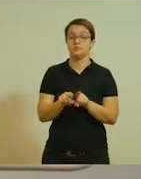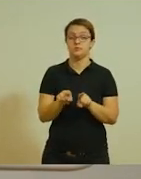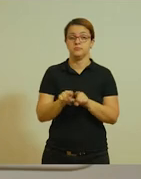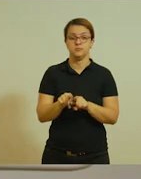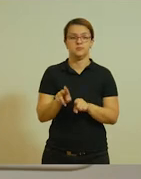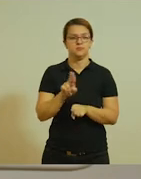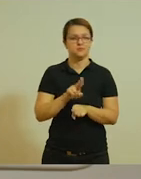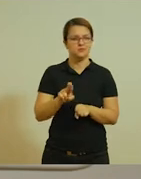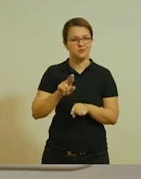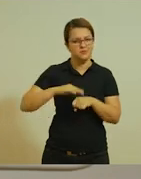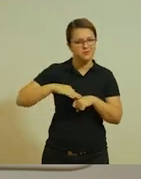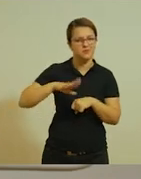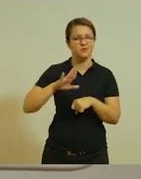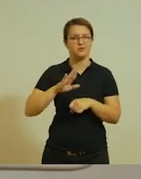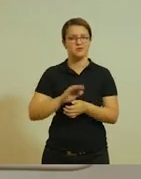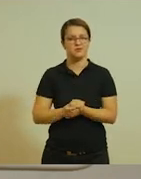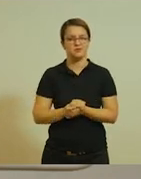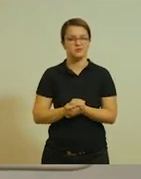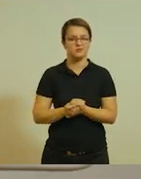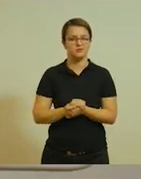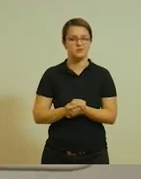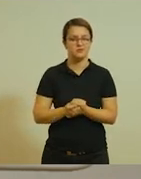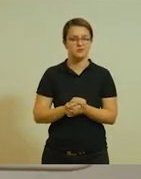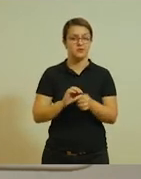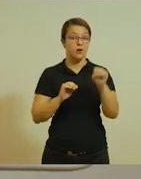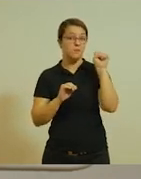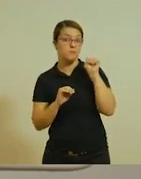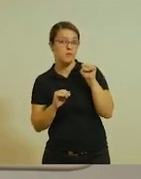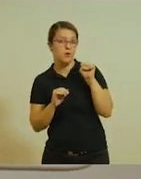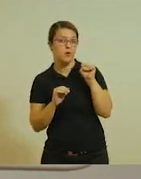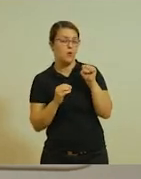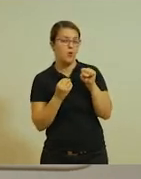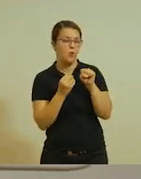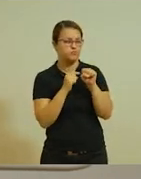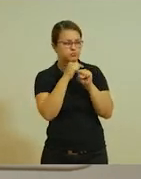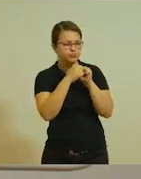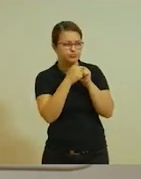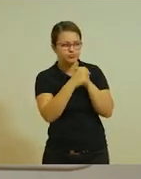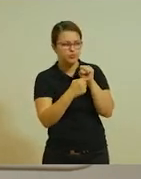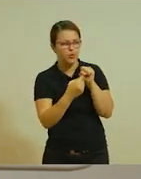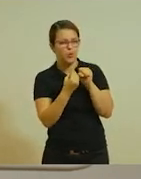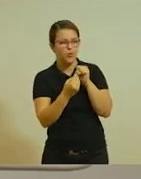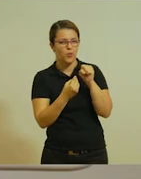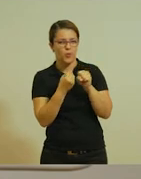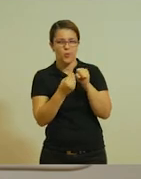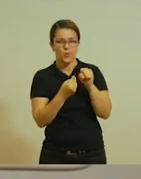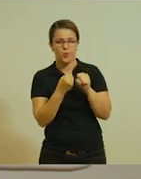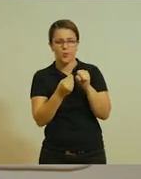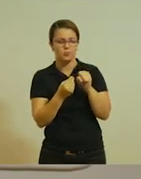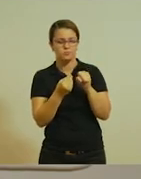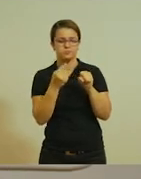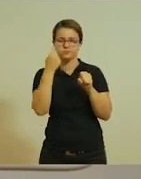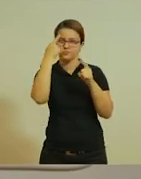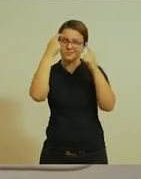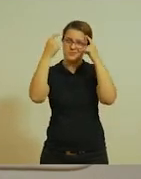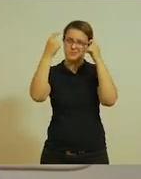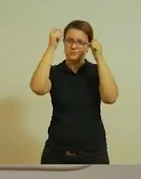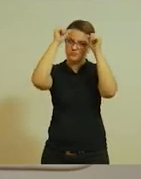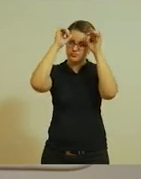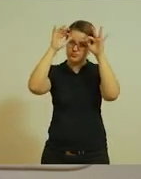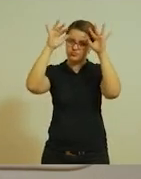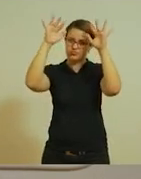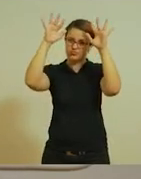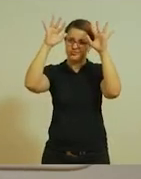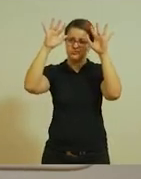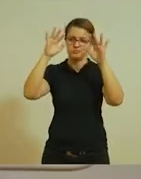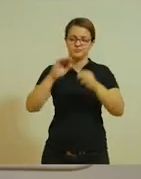utilizar muito mais, tá? Fechando a mãozinha, fazendo um cisne, usem a imaginação.